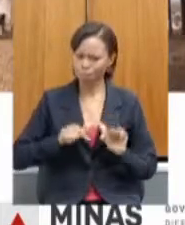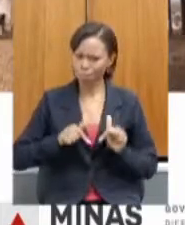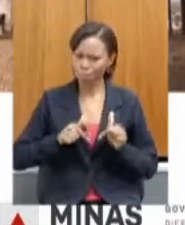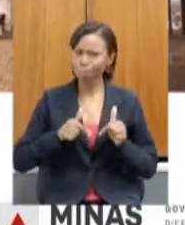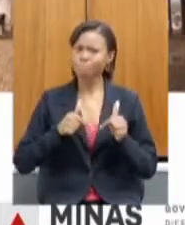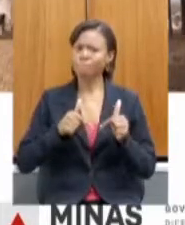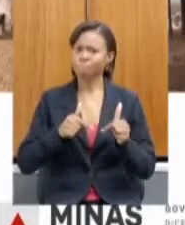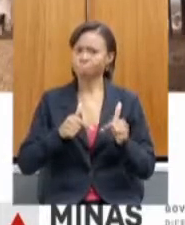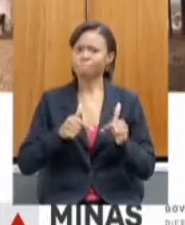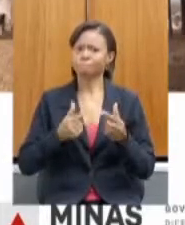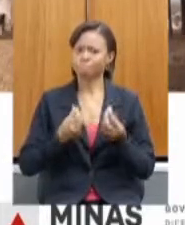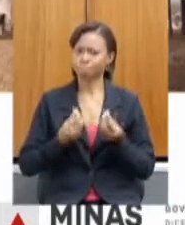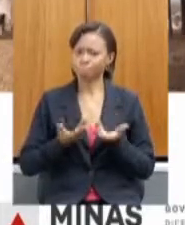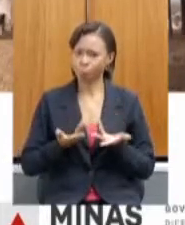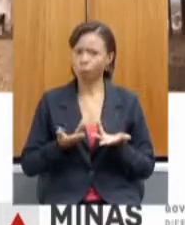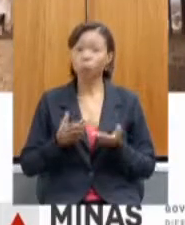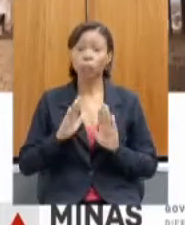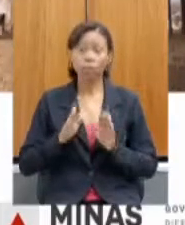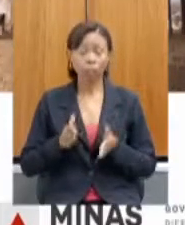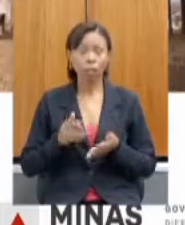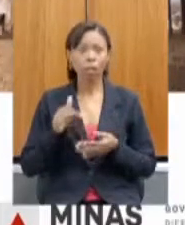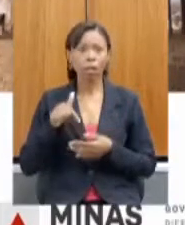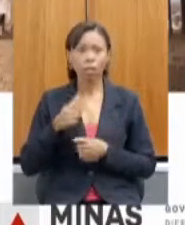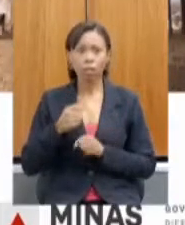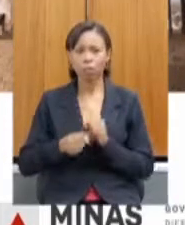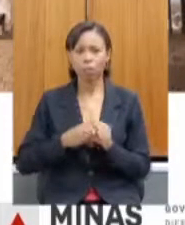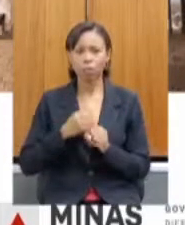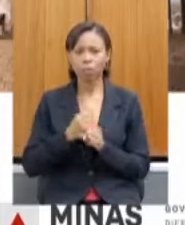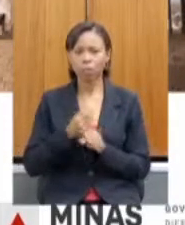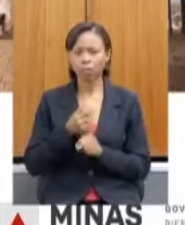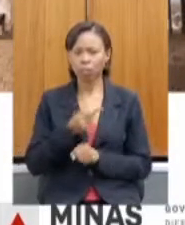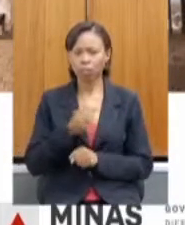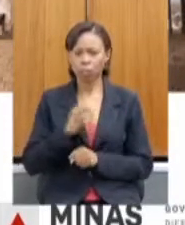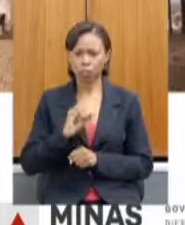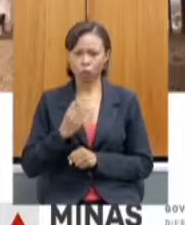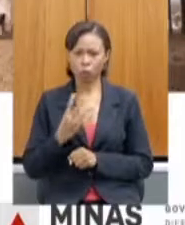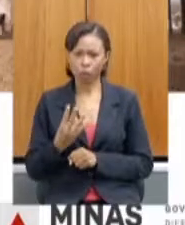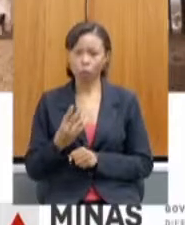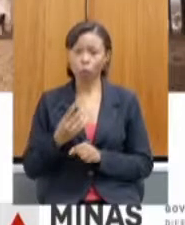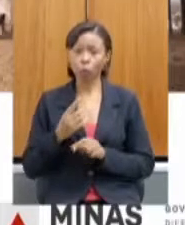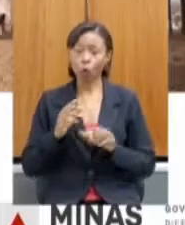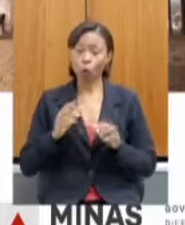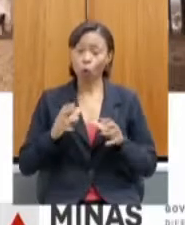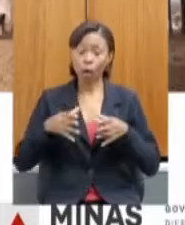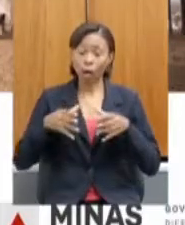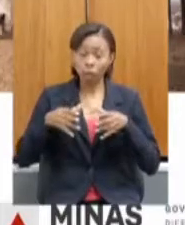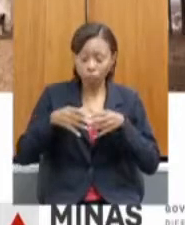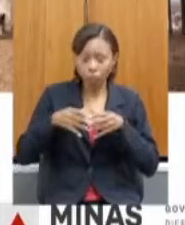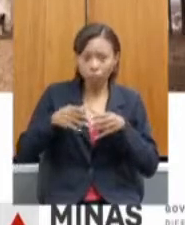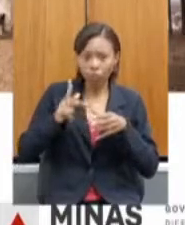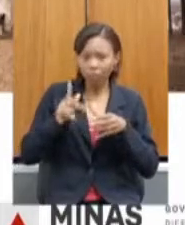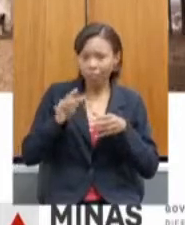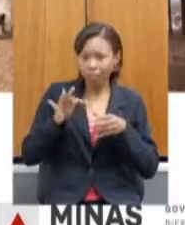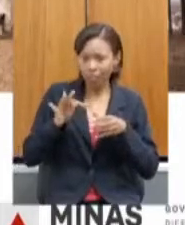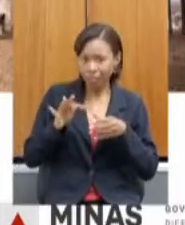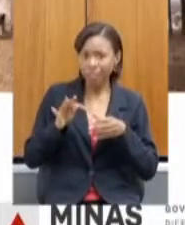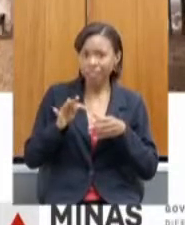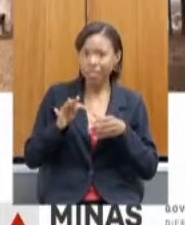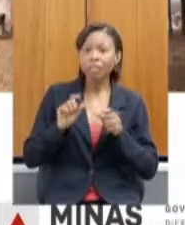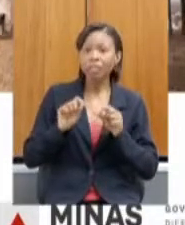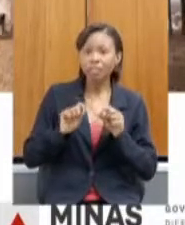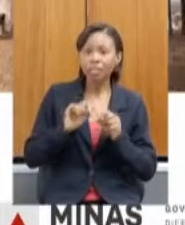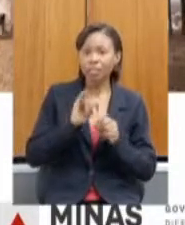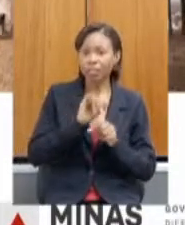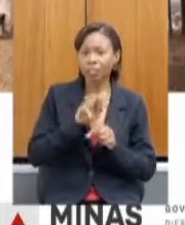Nós já adquirimos esse ano 704 kits de irrigação para o protejamento que serão doadas em 59